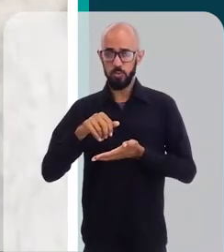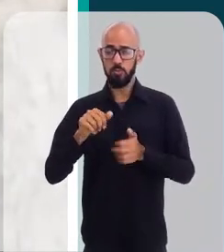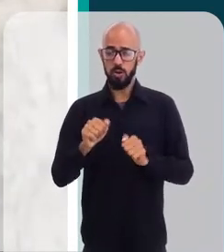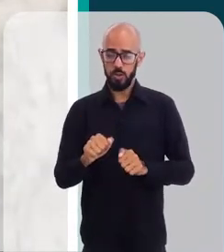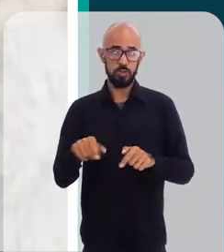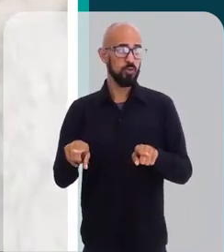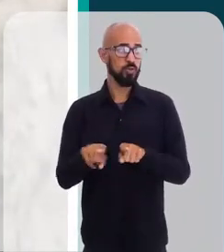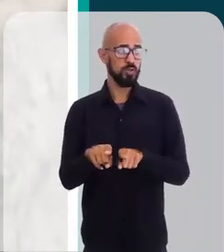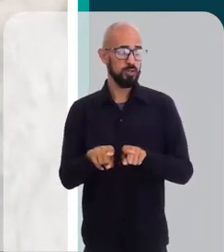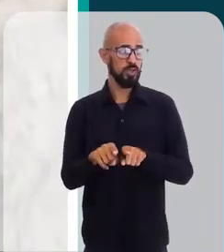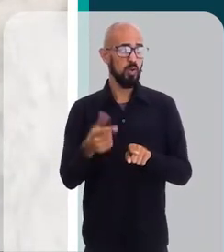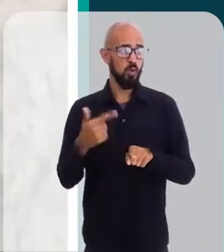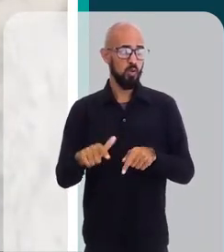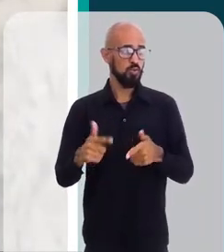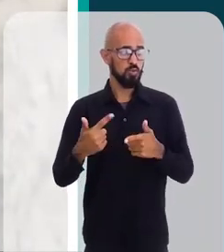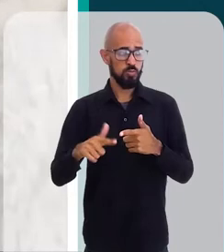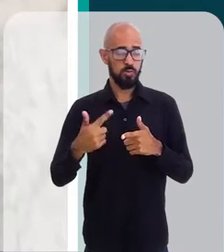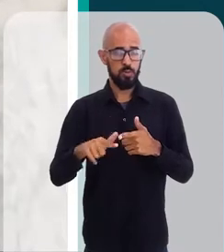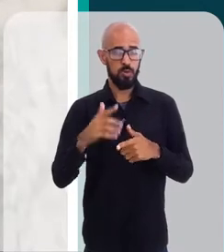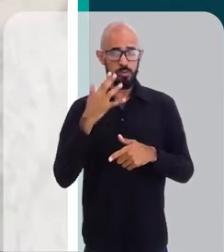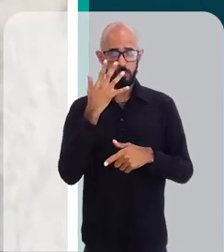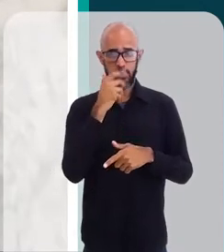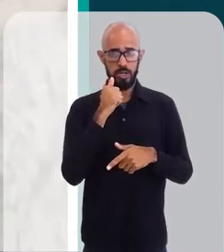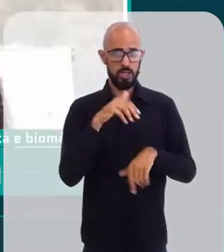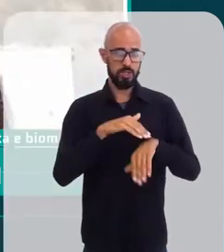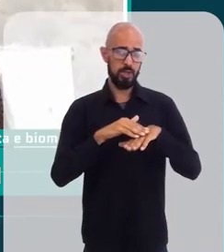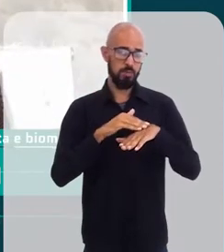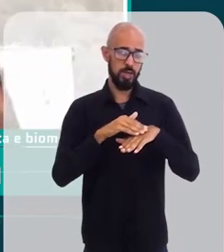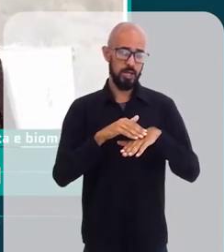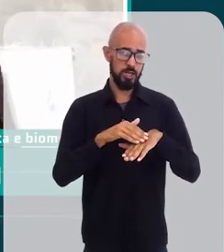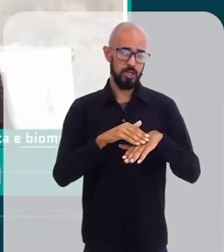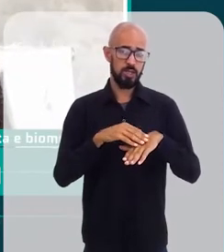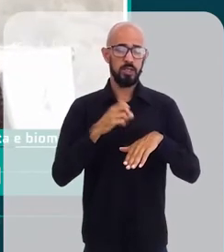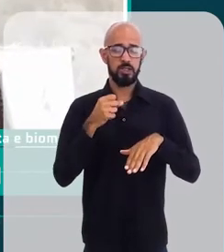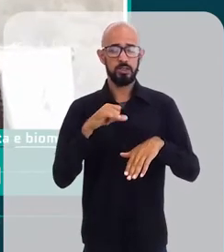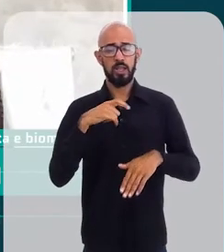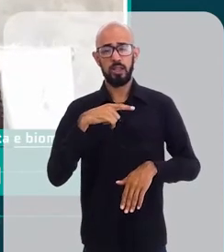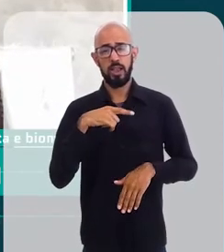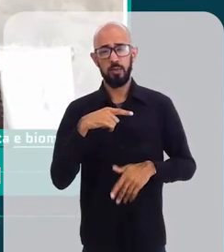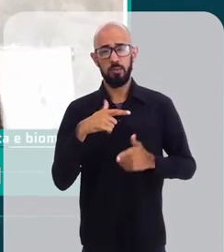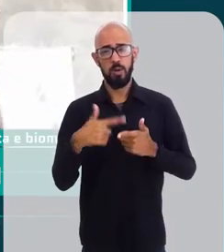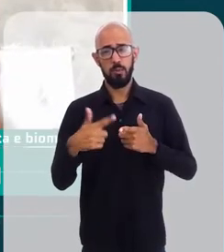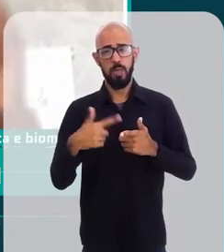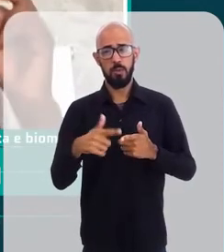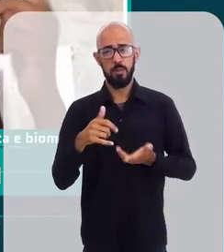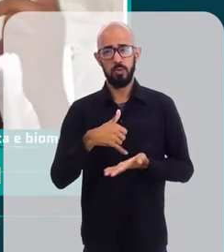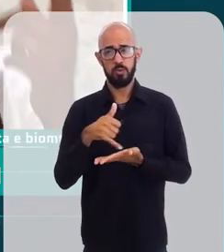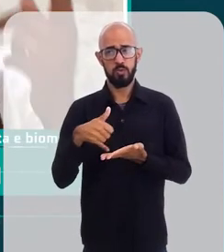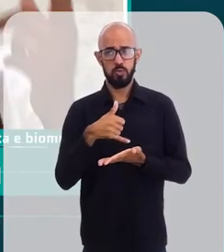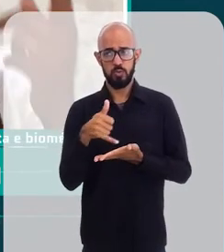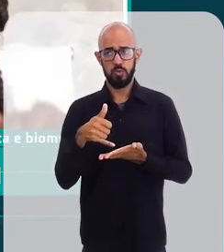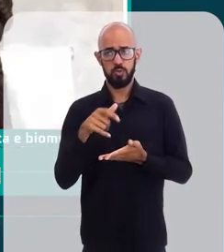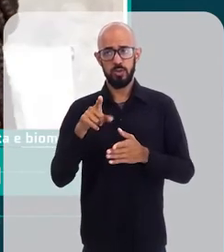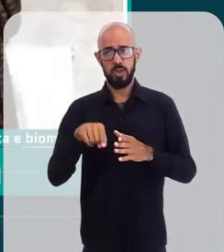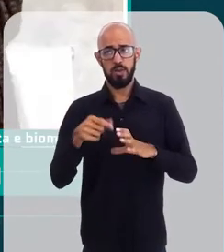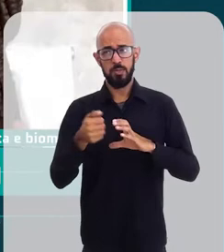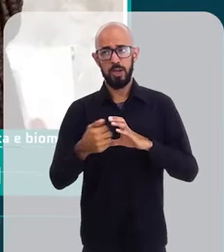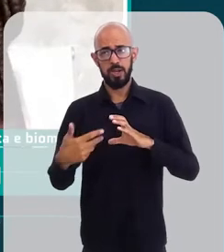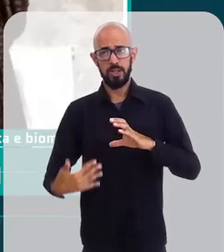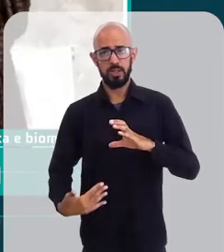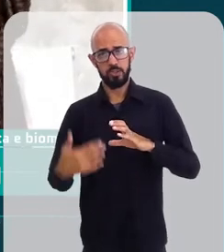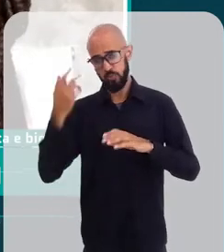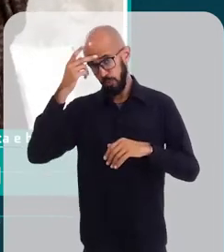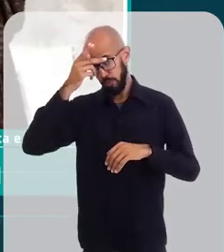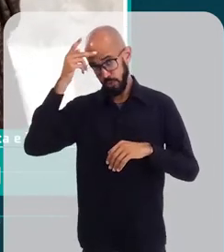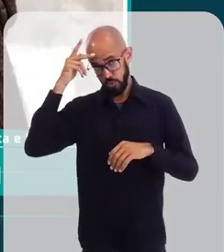trazer outras disfunções estéticas na minha pele. Se eu tenho uma pele já oleosa, que é característico